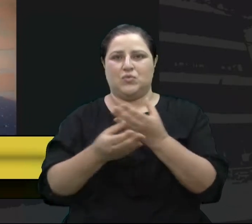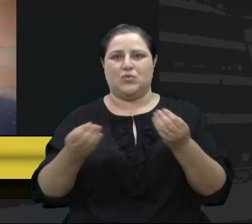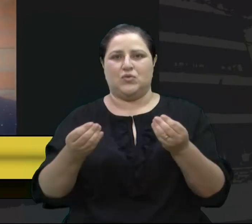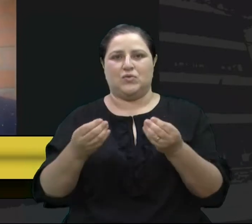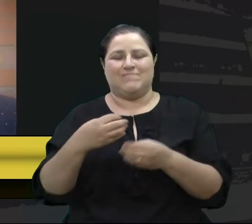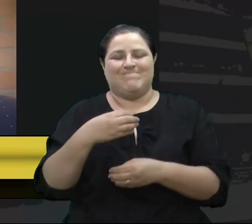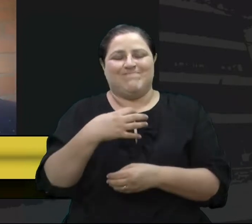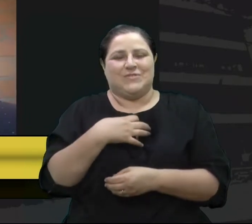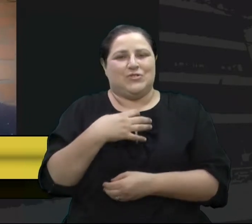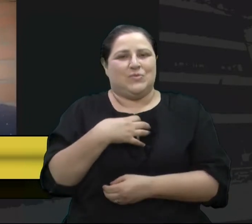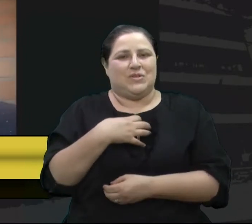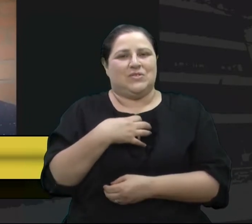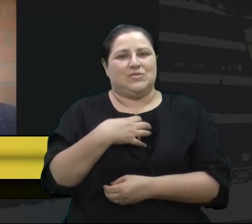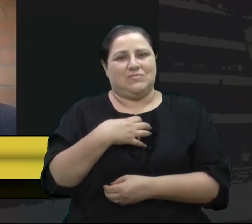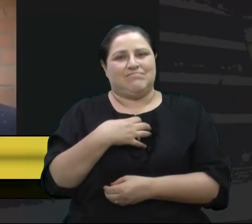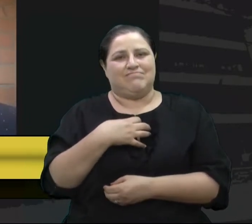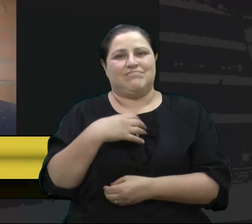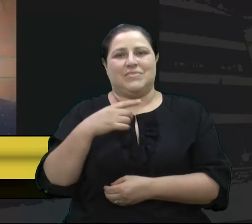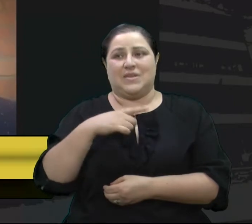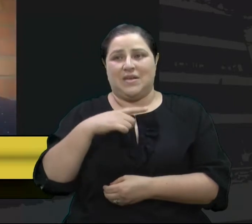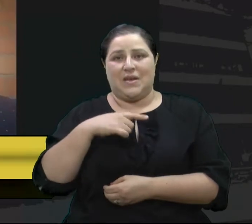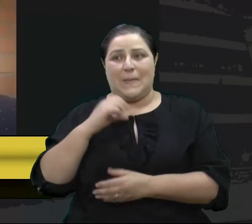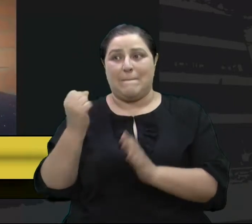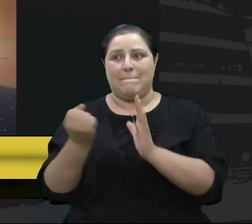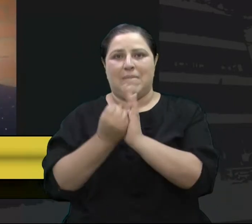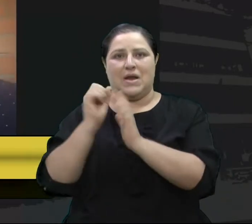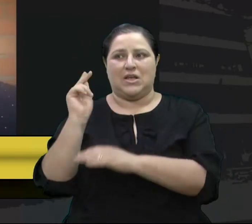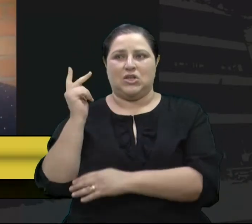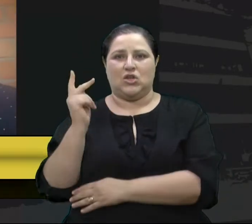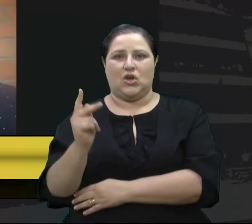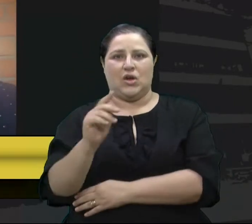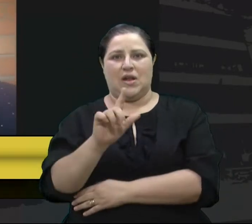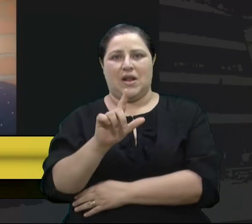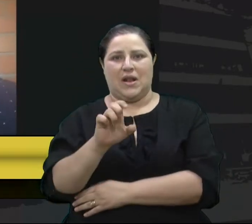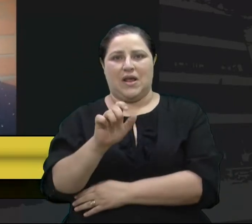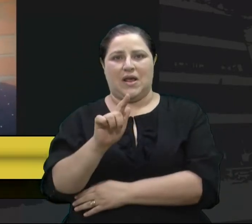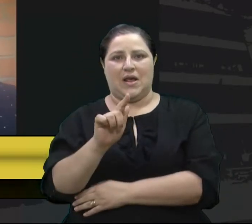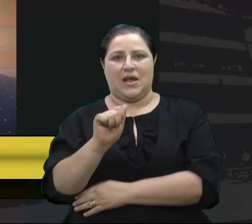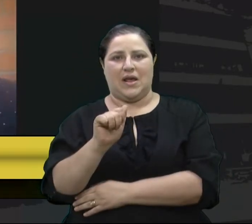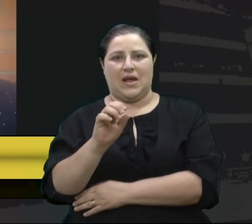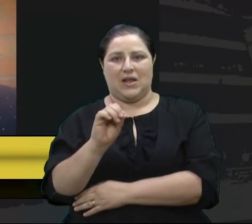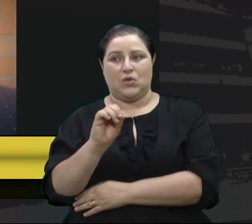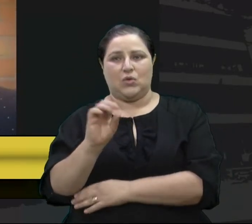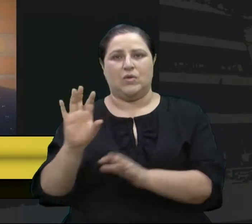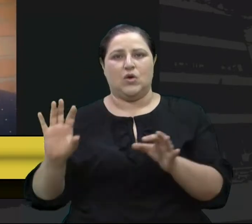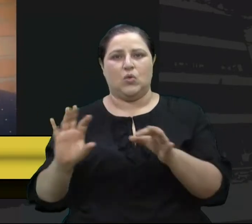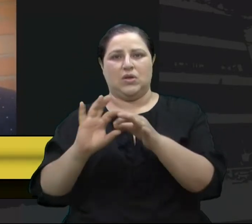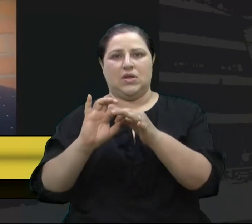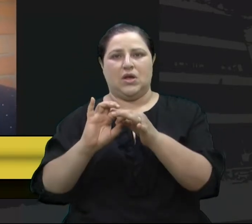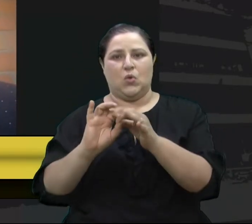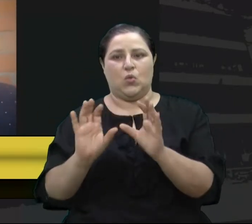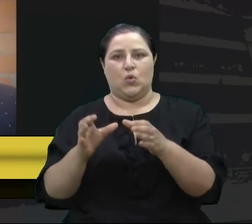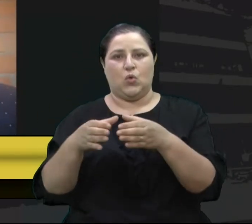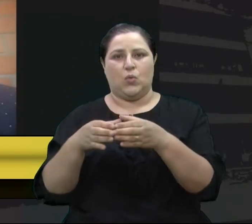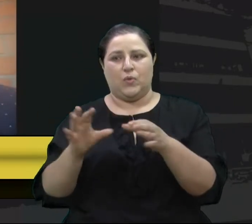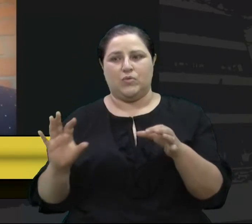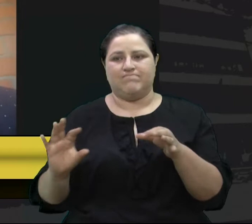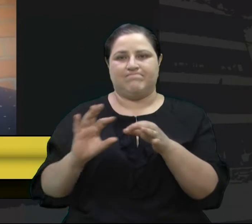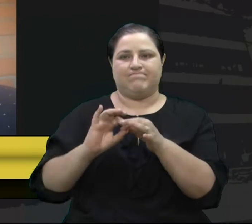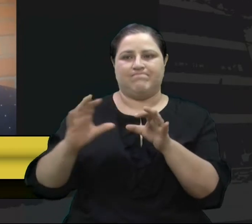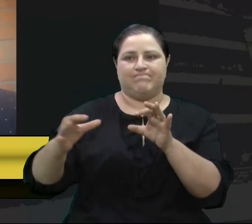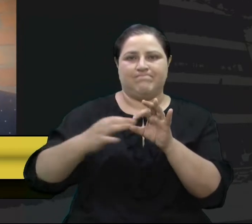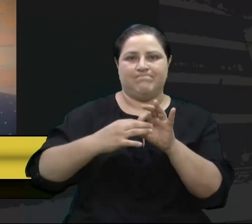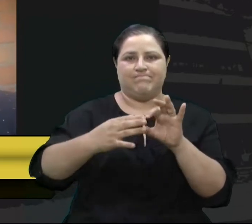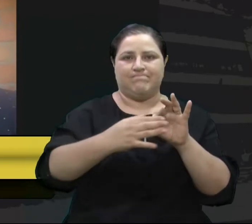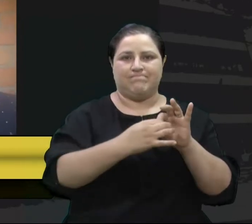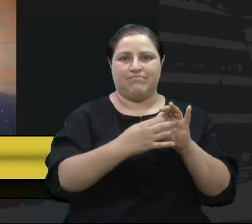um legado de união, de grupo, de muita